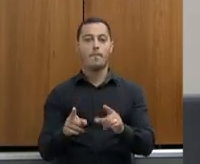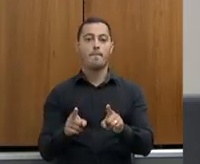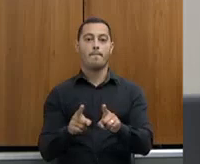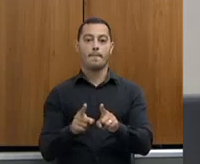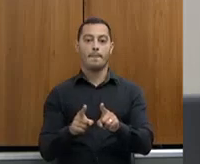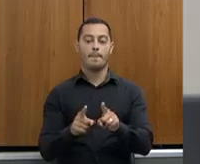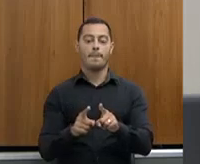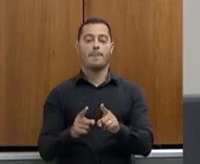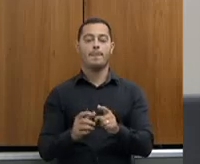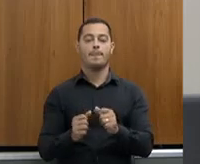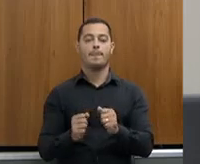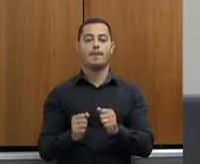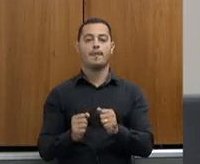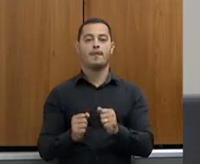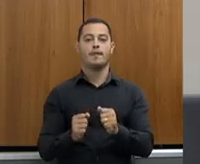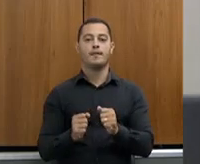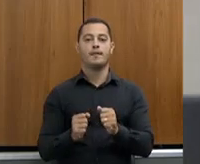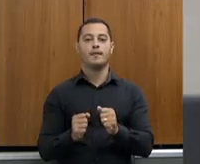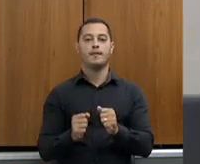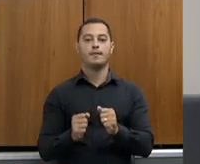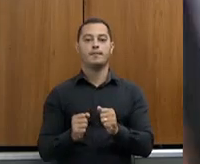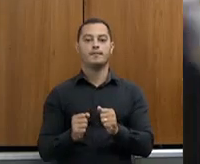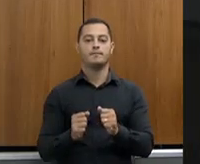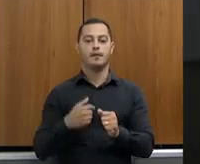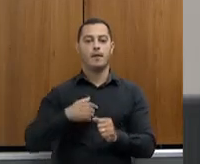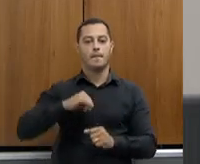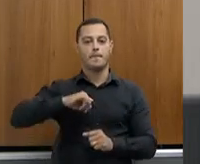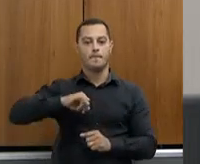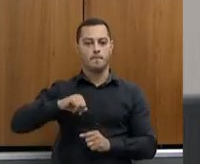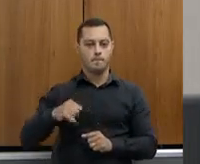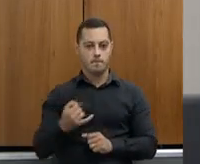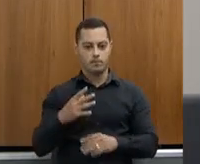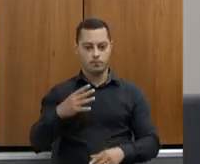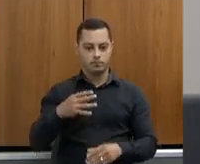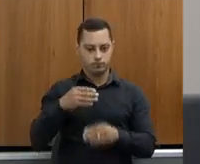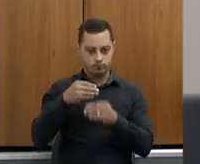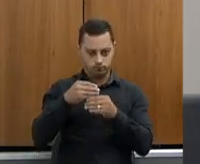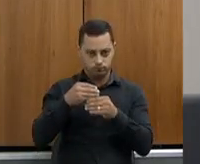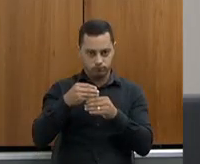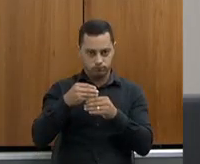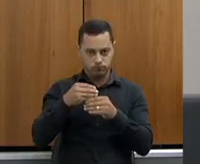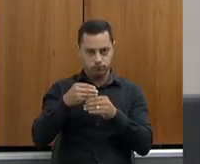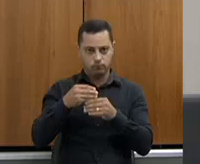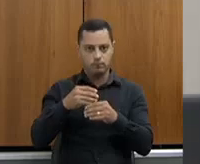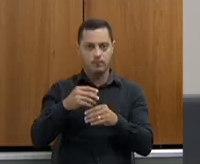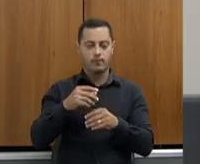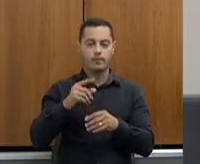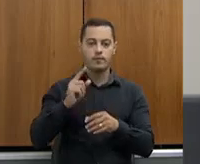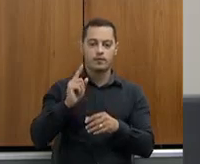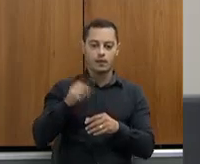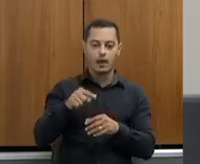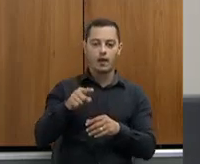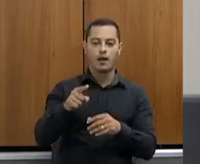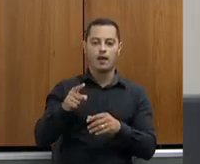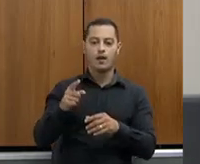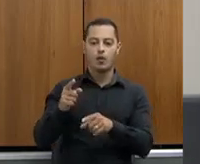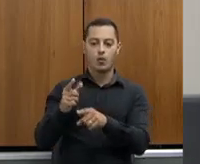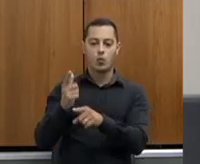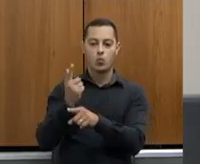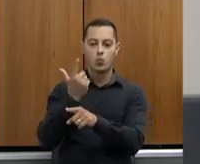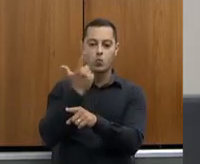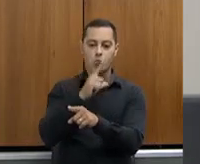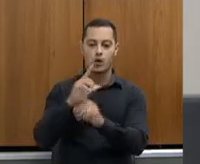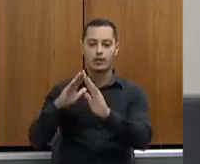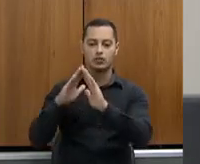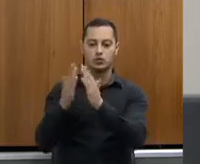Thales, baseado nisso, um gancho com essa aquisição de produtos da merenda escolar, dos